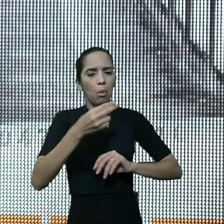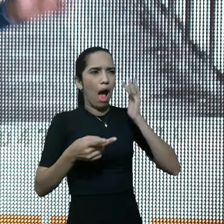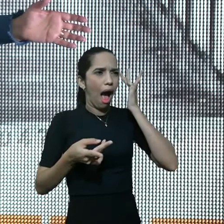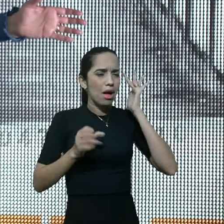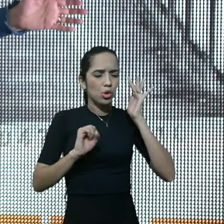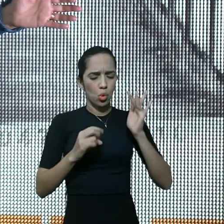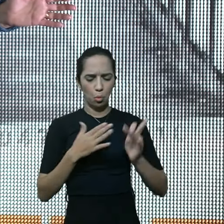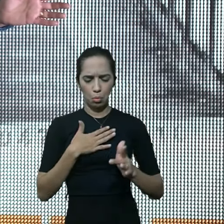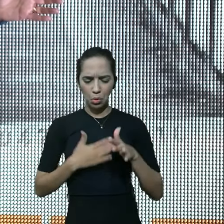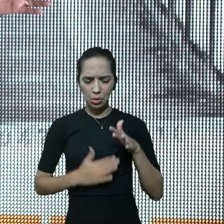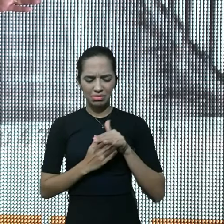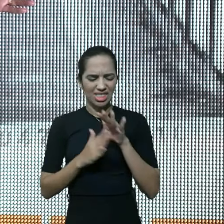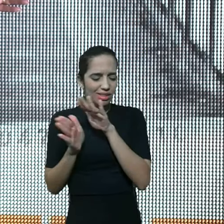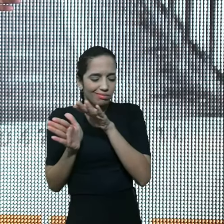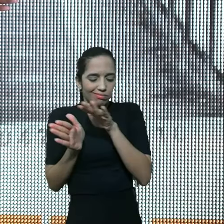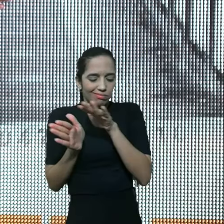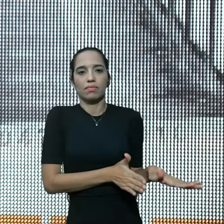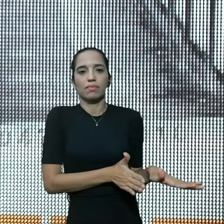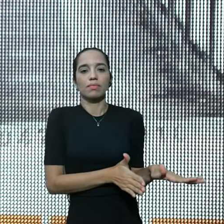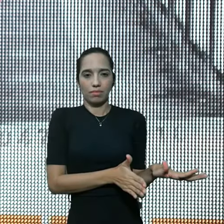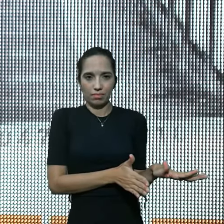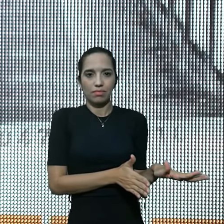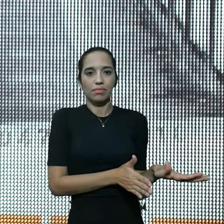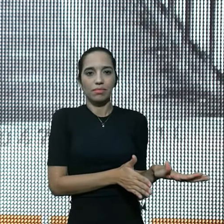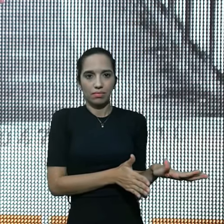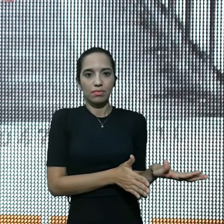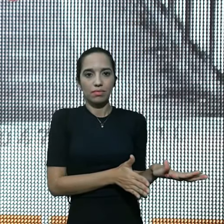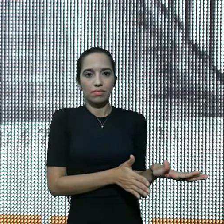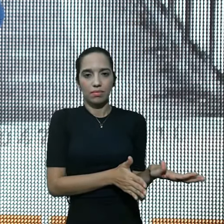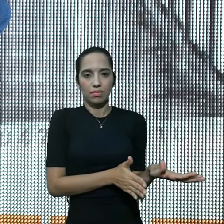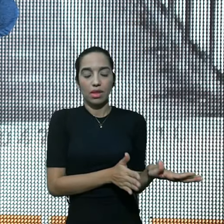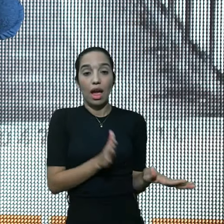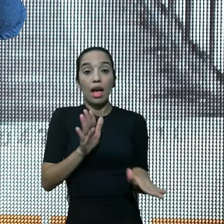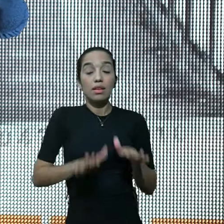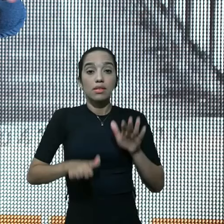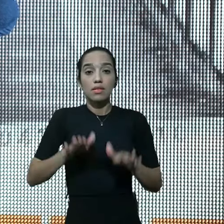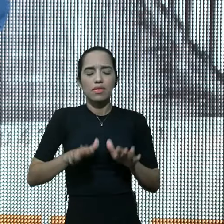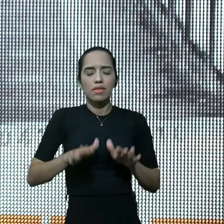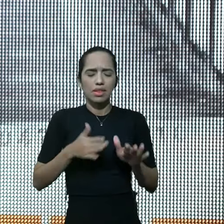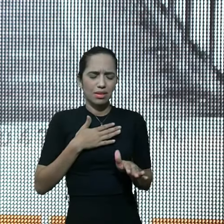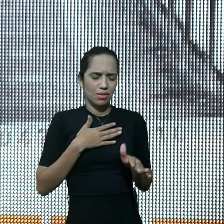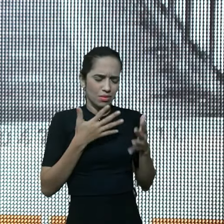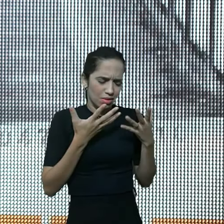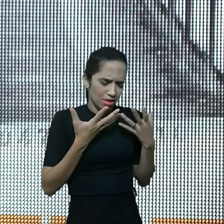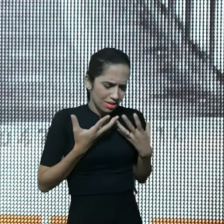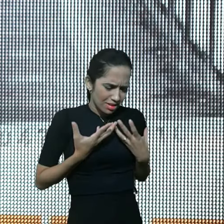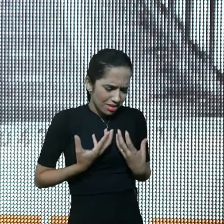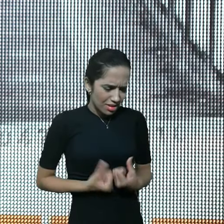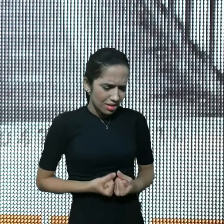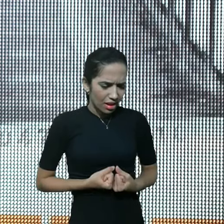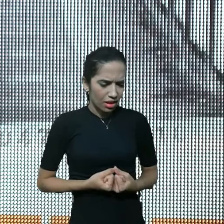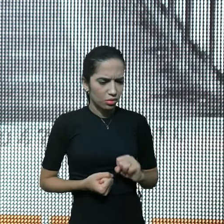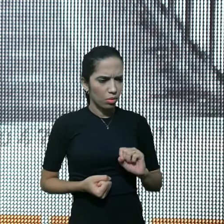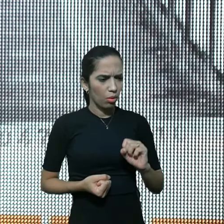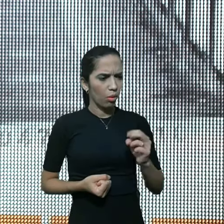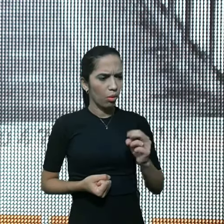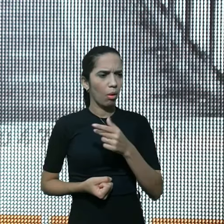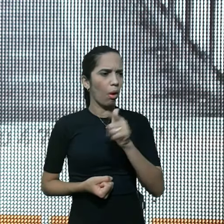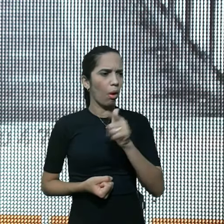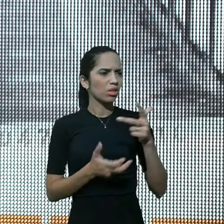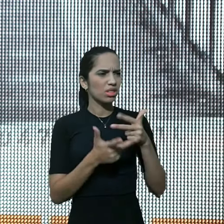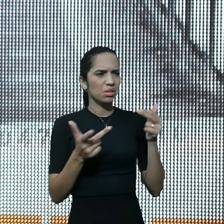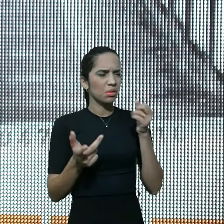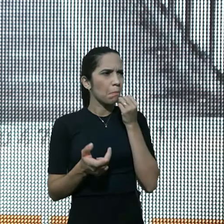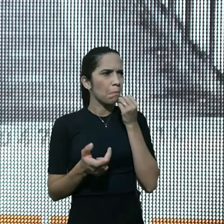minhas, limitações, de lado, de deixar, muitas vezes, o cansaço, ou, existem coisas, que não